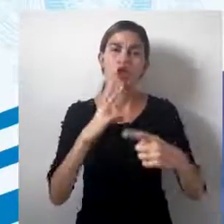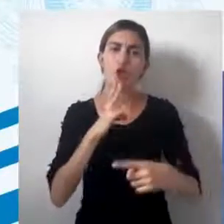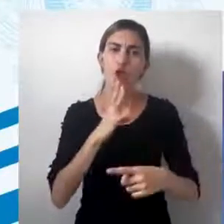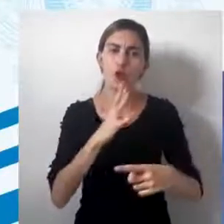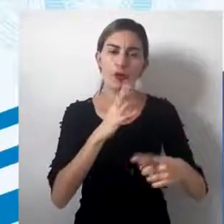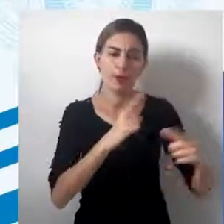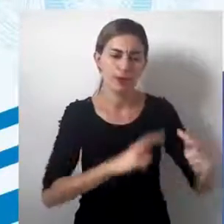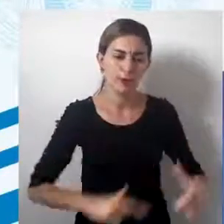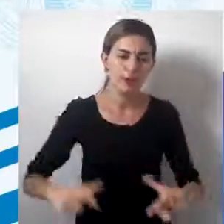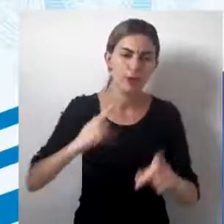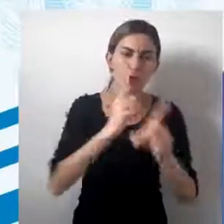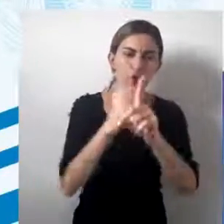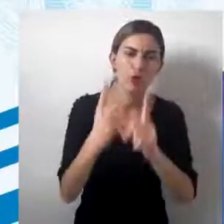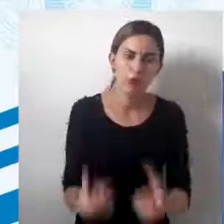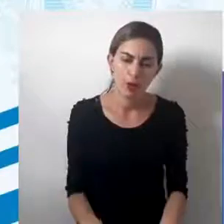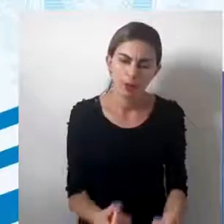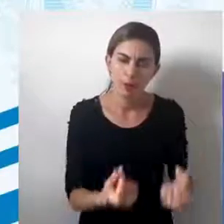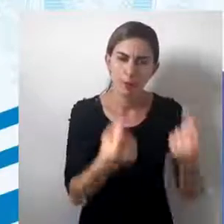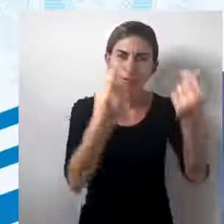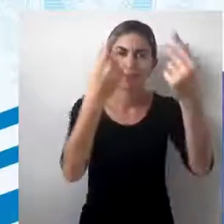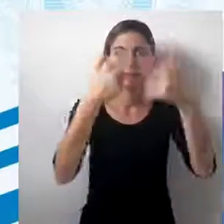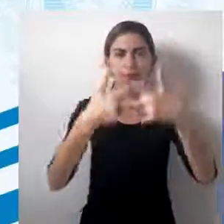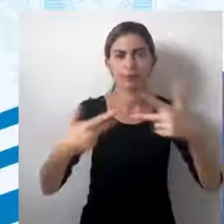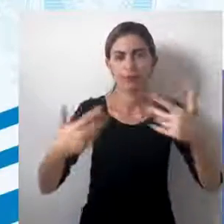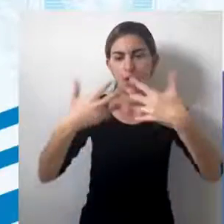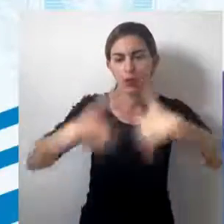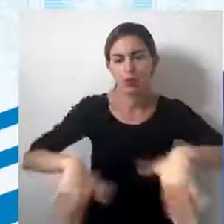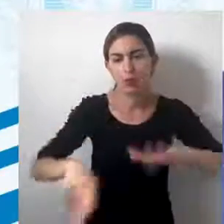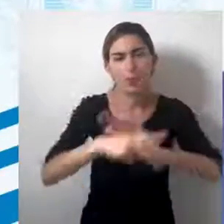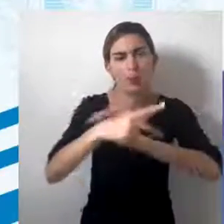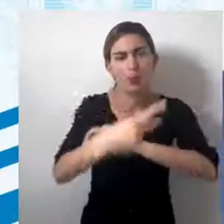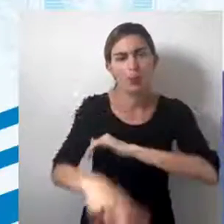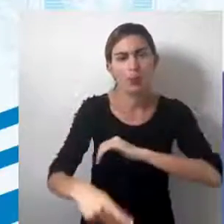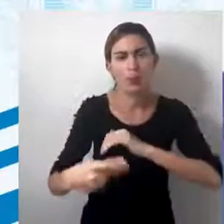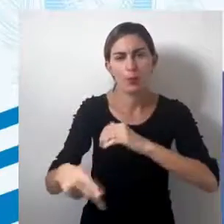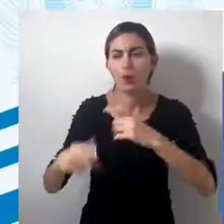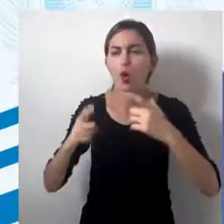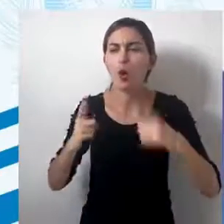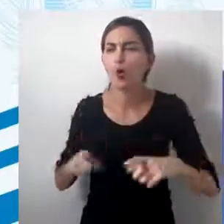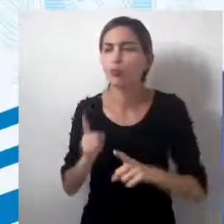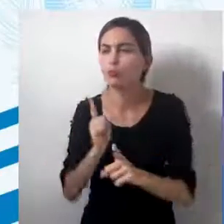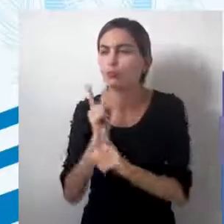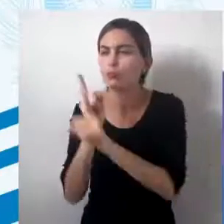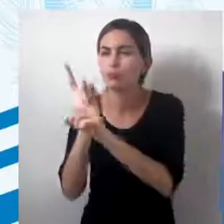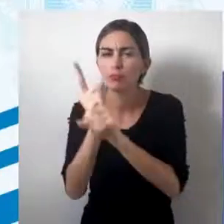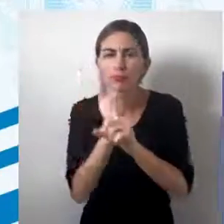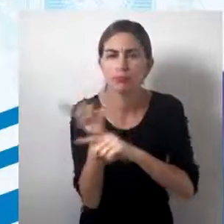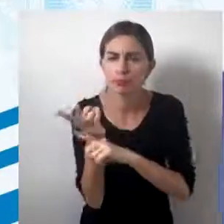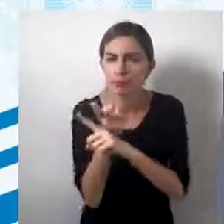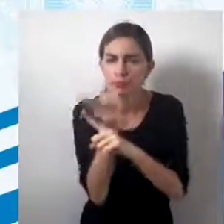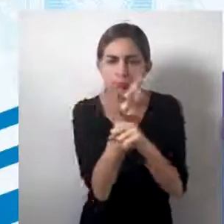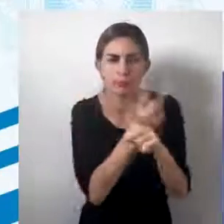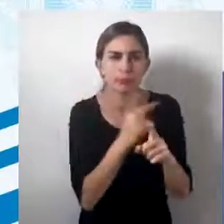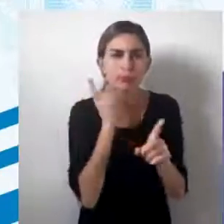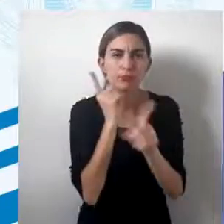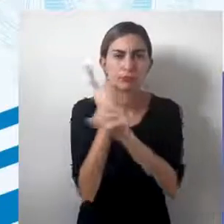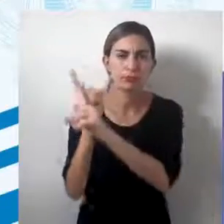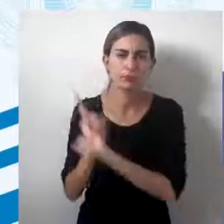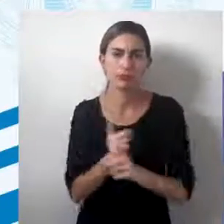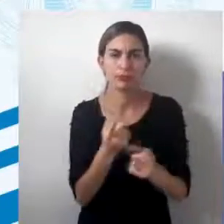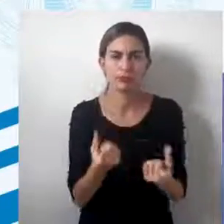e pontuar riquezas naturais. Ora, dependendo de onde havia aquelas riquezas, haviam aquelas riquezas, né?